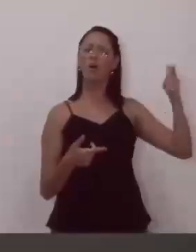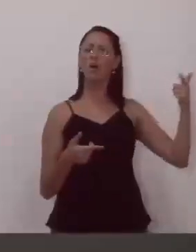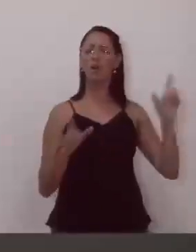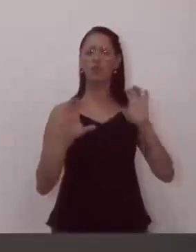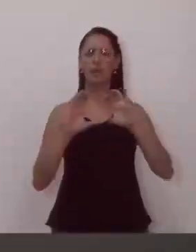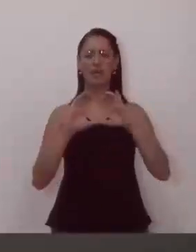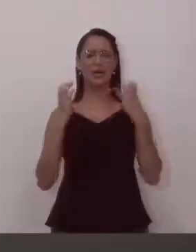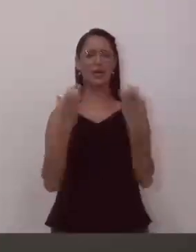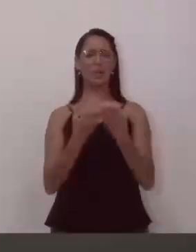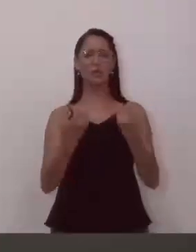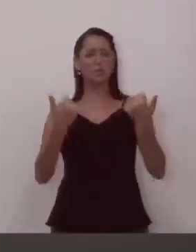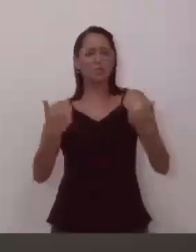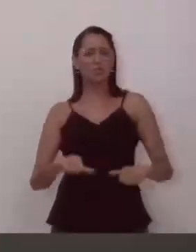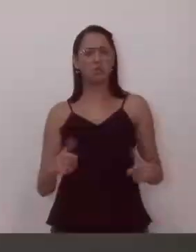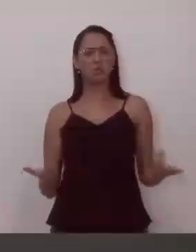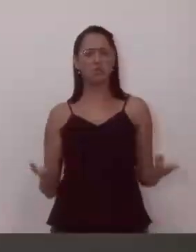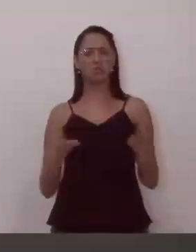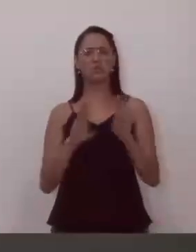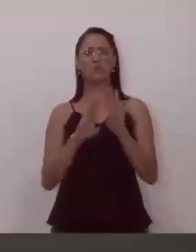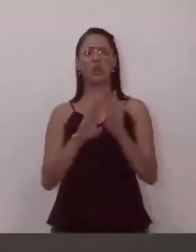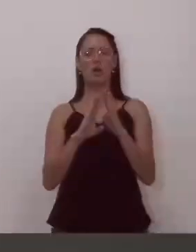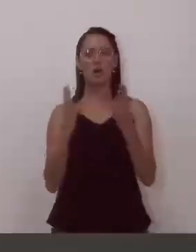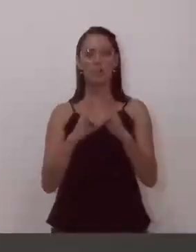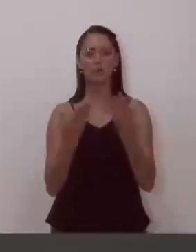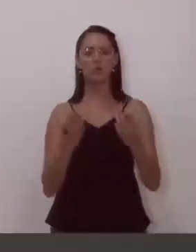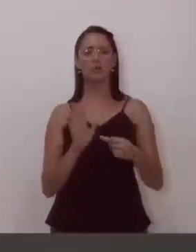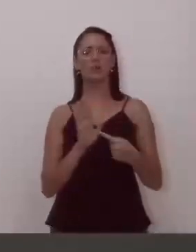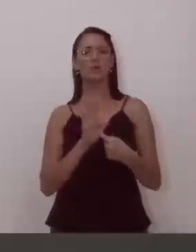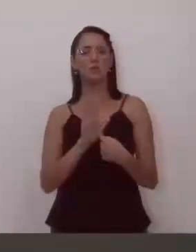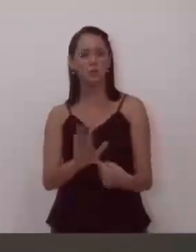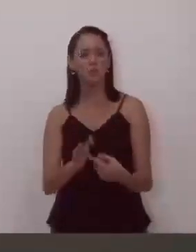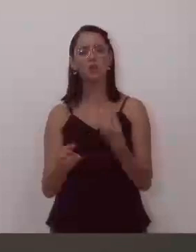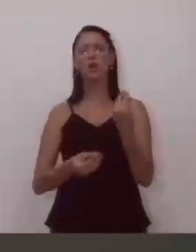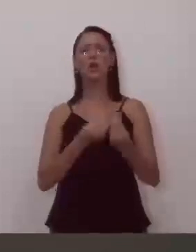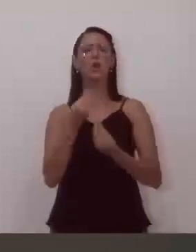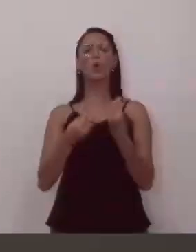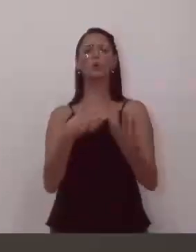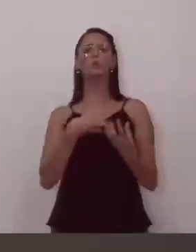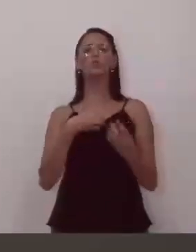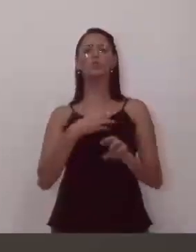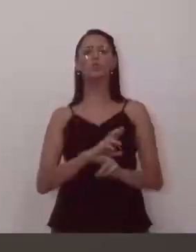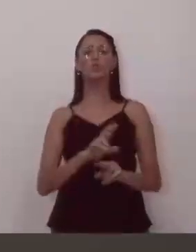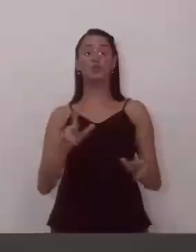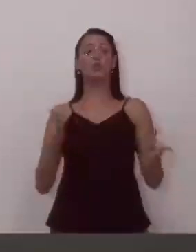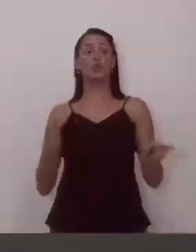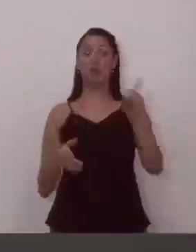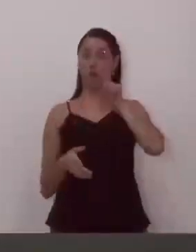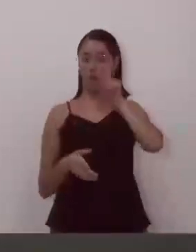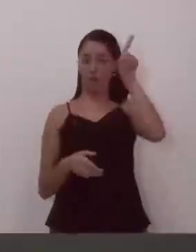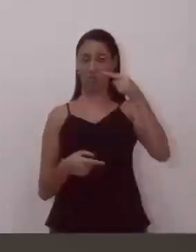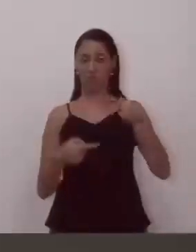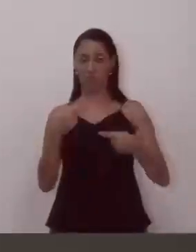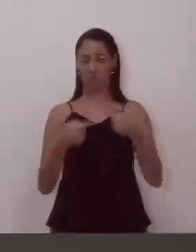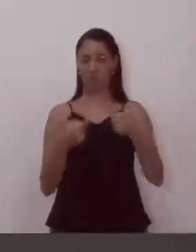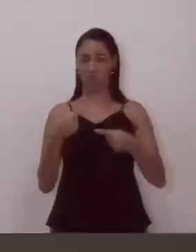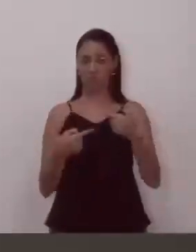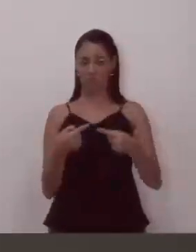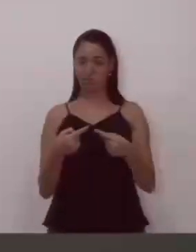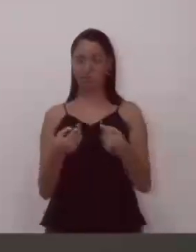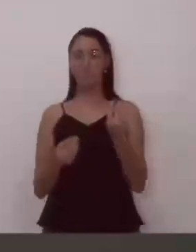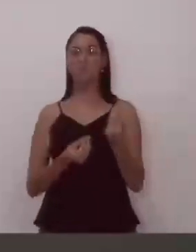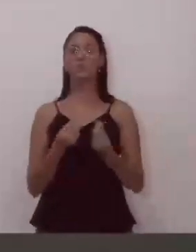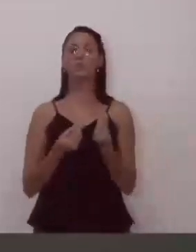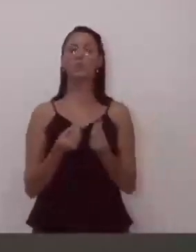em relação à abertura de vias, a largamento de vias. Então, nesse momento está sendo discutido. ou seja, veio